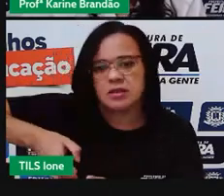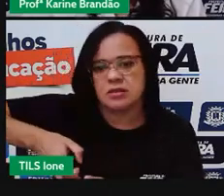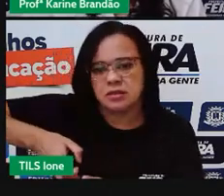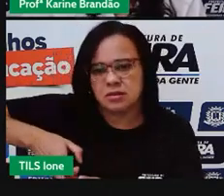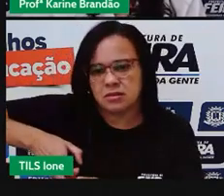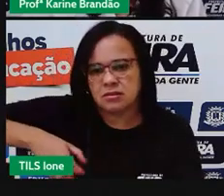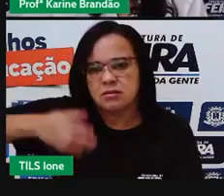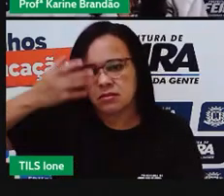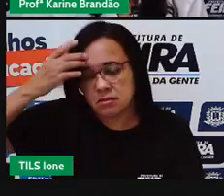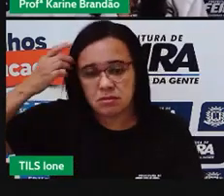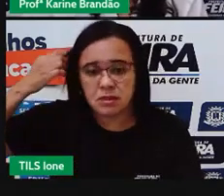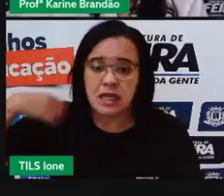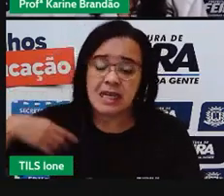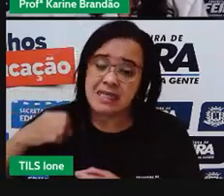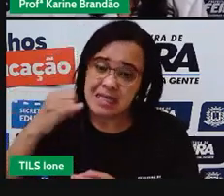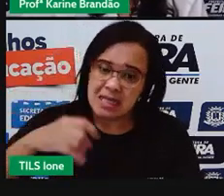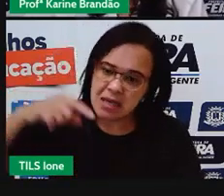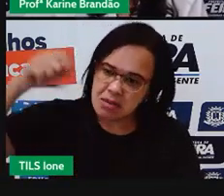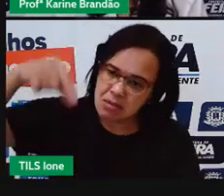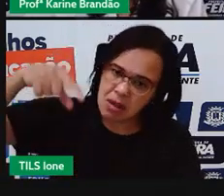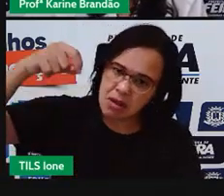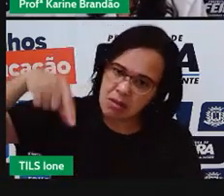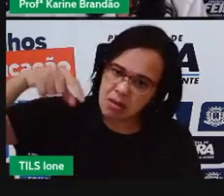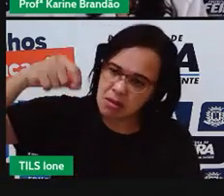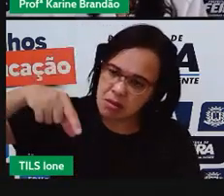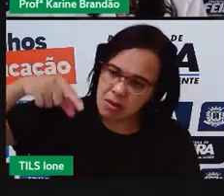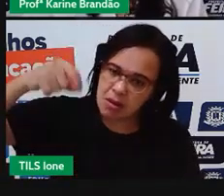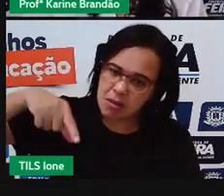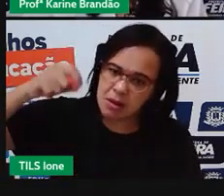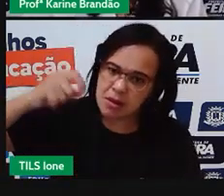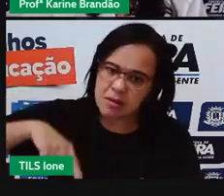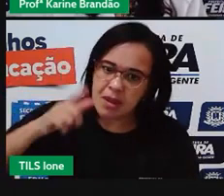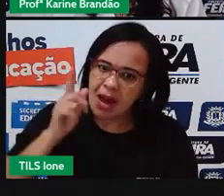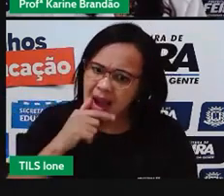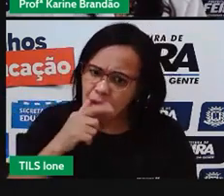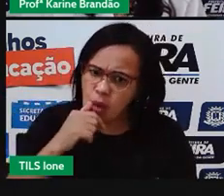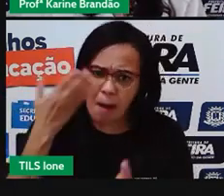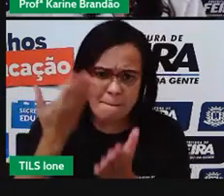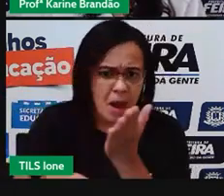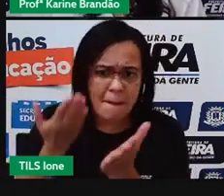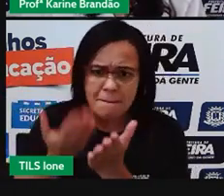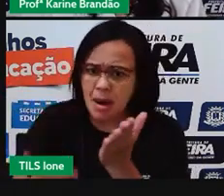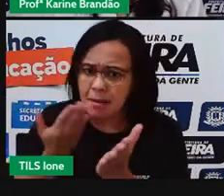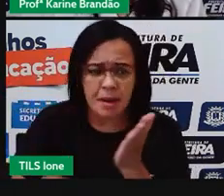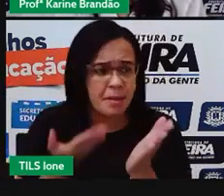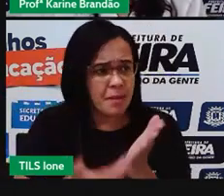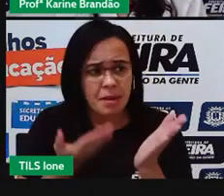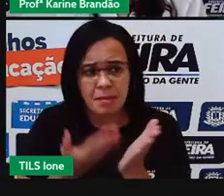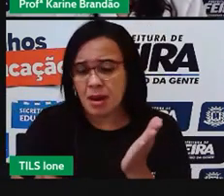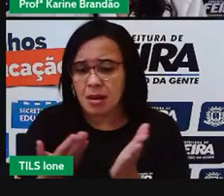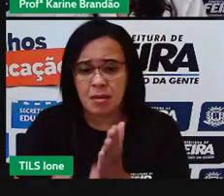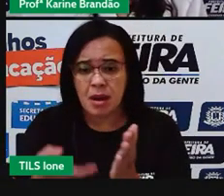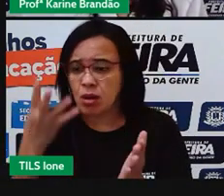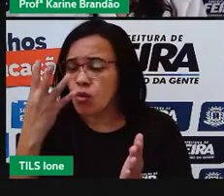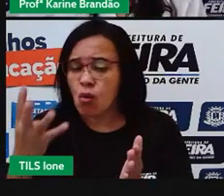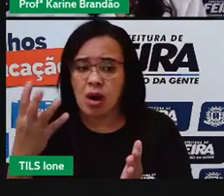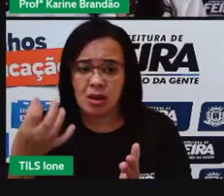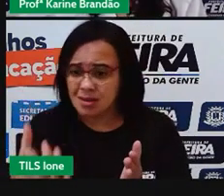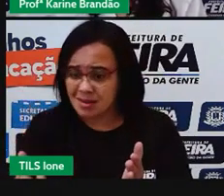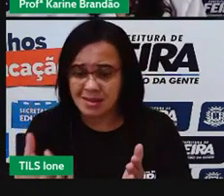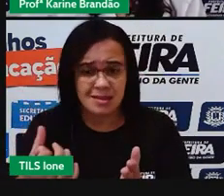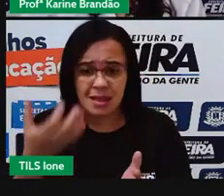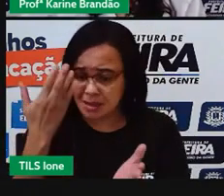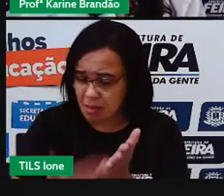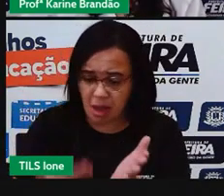torneira pingando ela pode ter um gasto de 46 litros por dia de água. Num